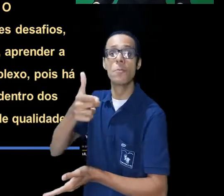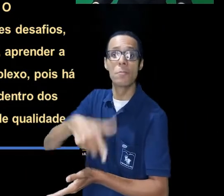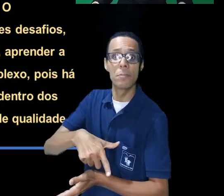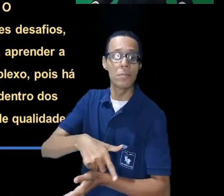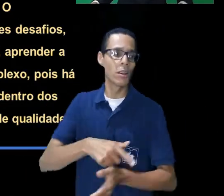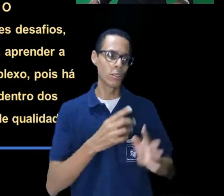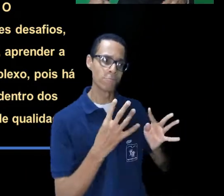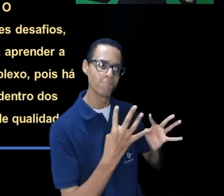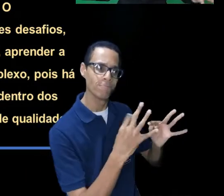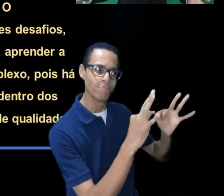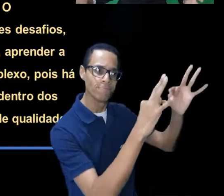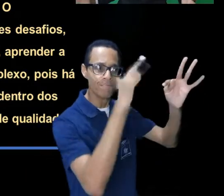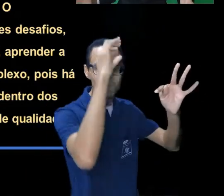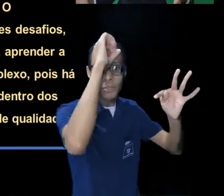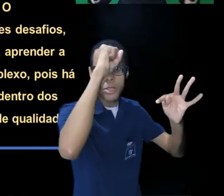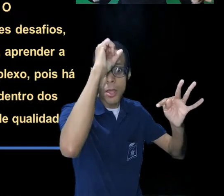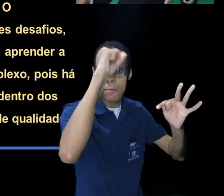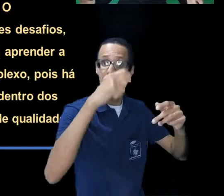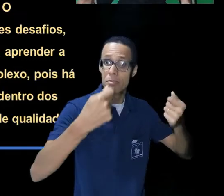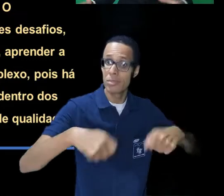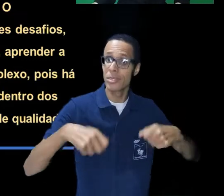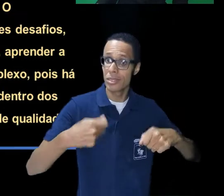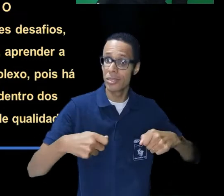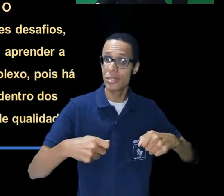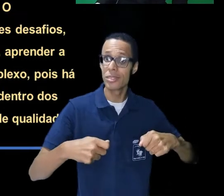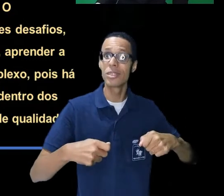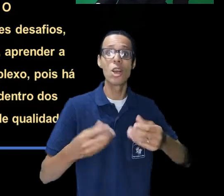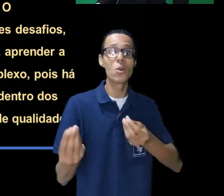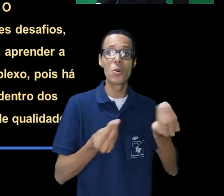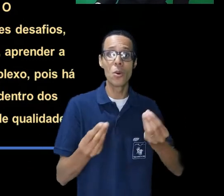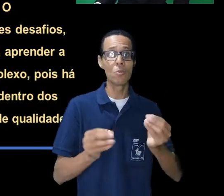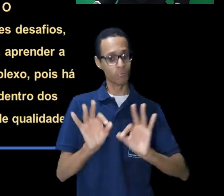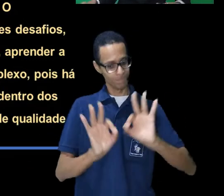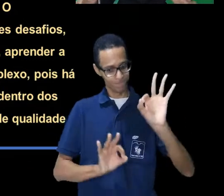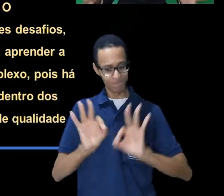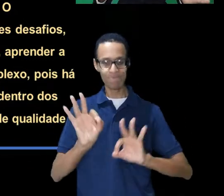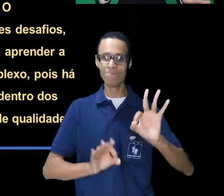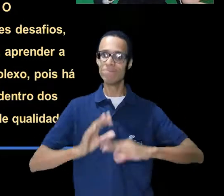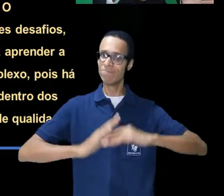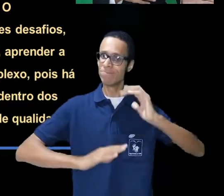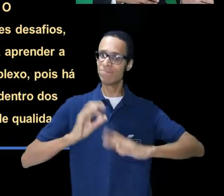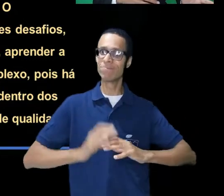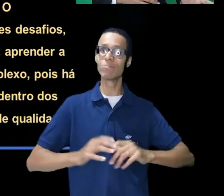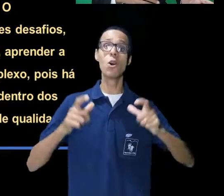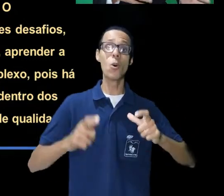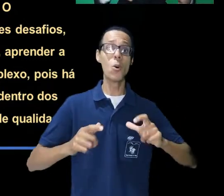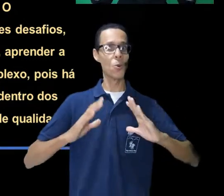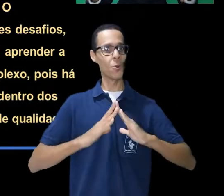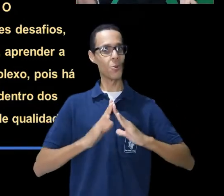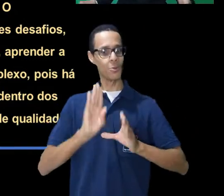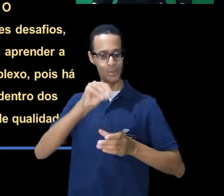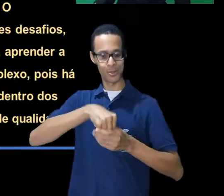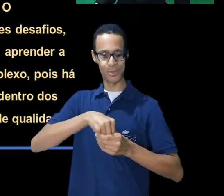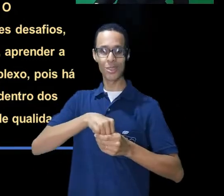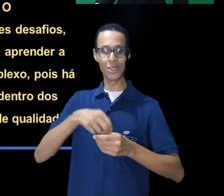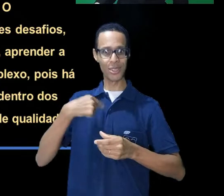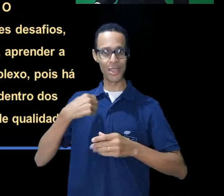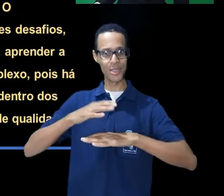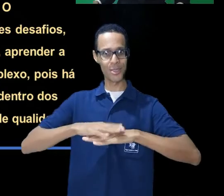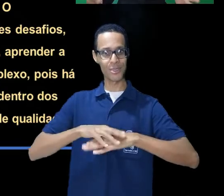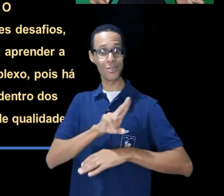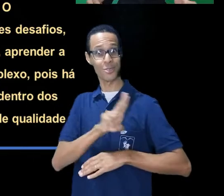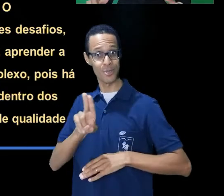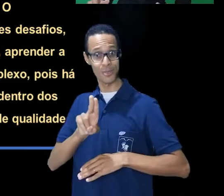a utilizar ferramentas digitais e se mobilizar pedagogicamente dentro dos seus territórios, que denominam lar e